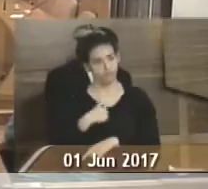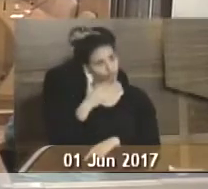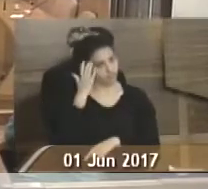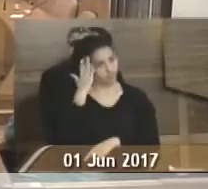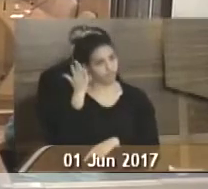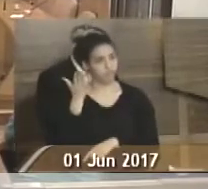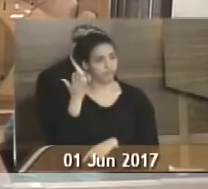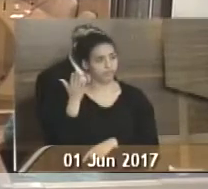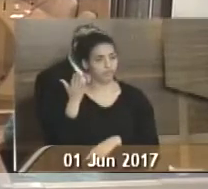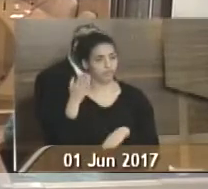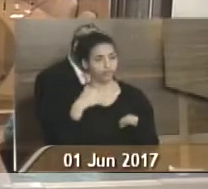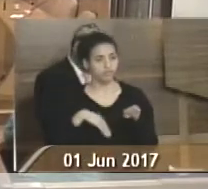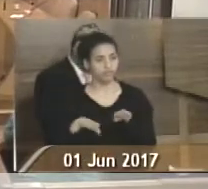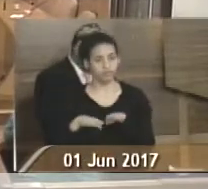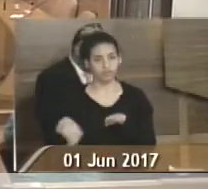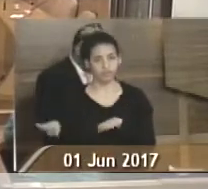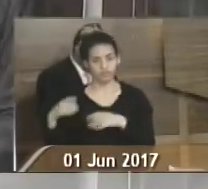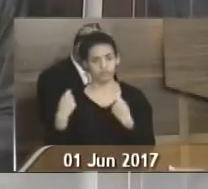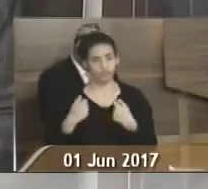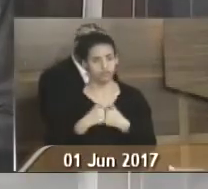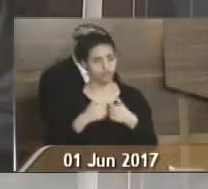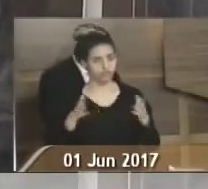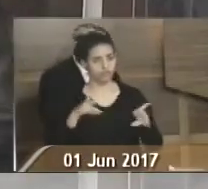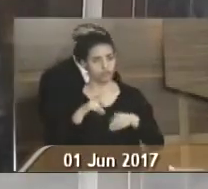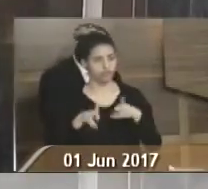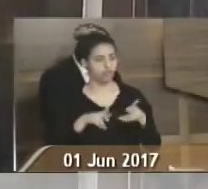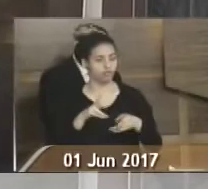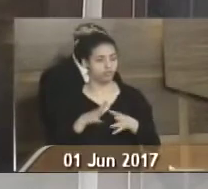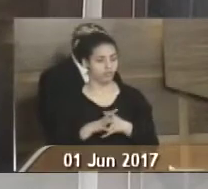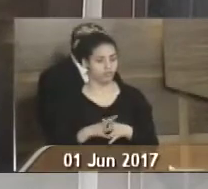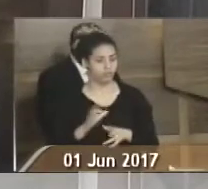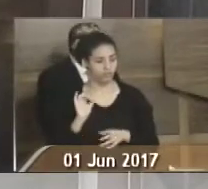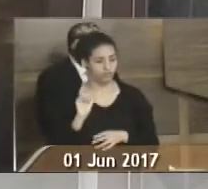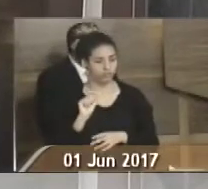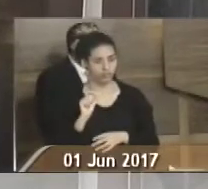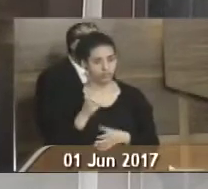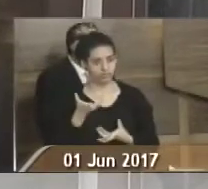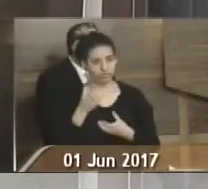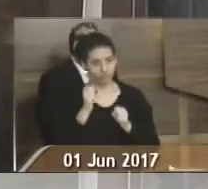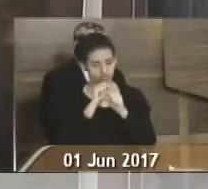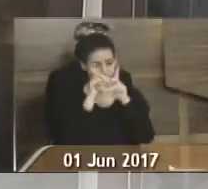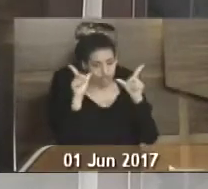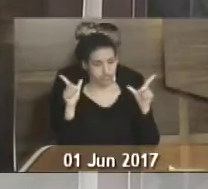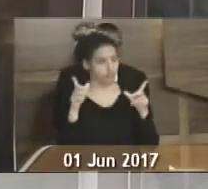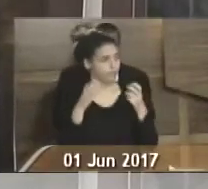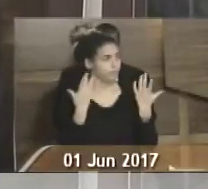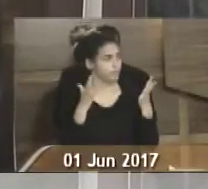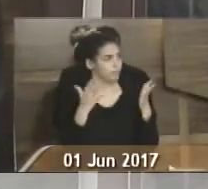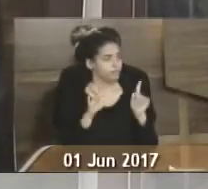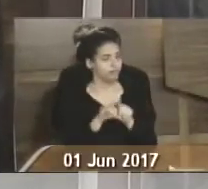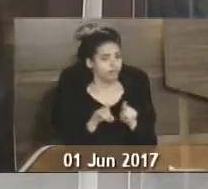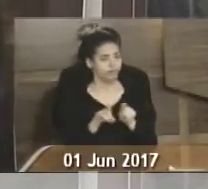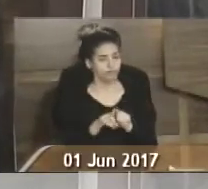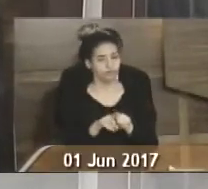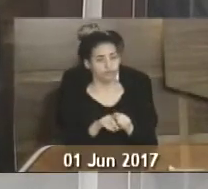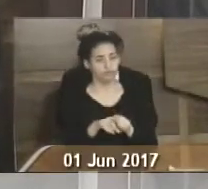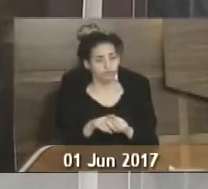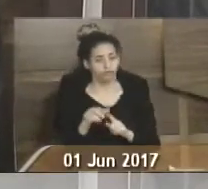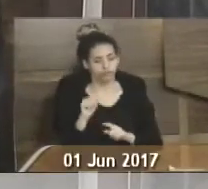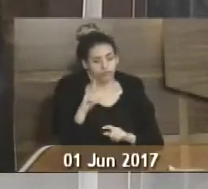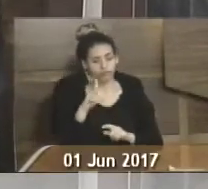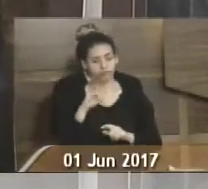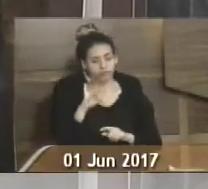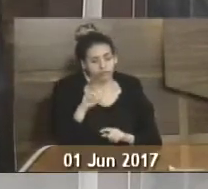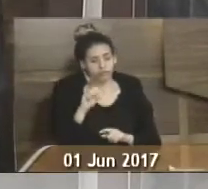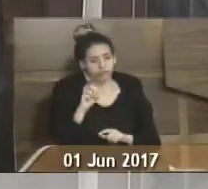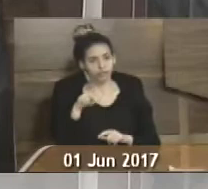acho que o estacionamento tem que ser aberto para o povo. Então, é isso que eu queria deixar claro aqui. Parabenizar ainda, doutor